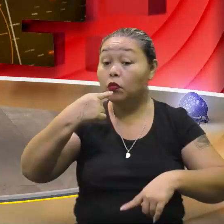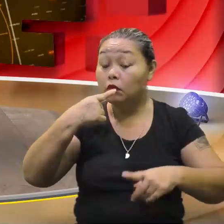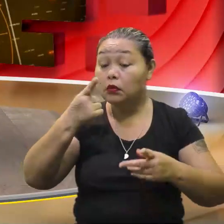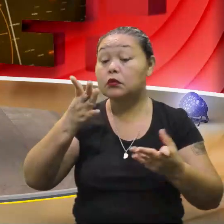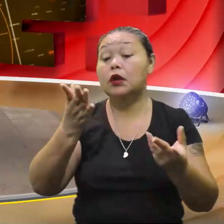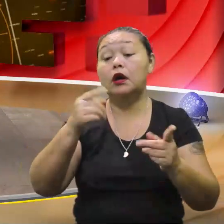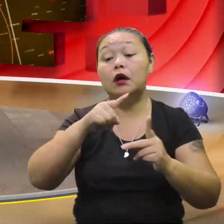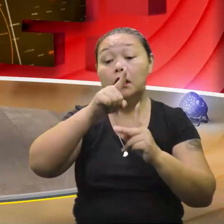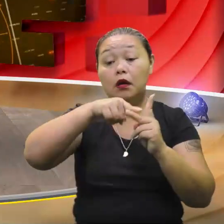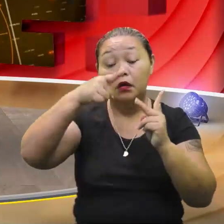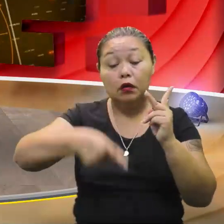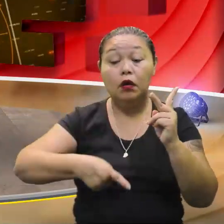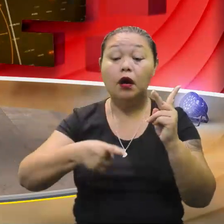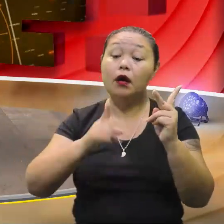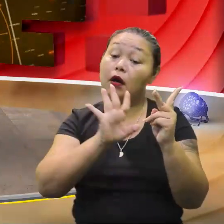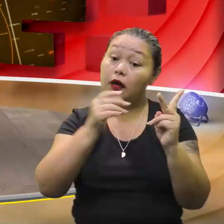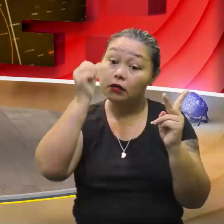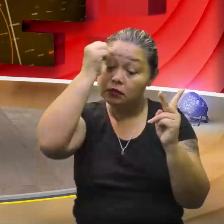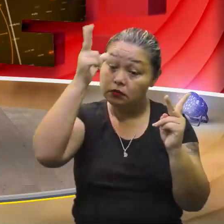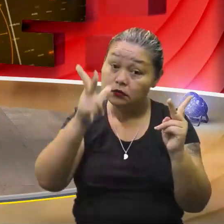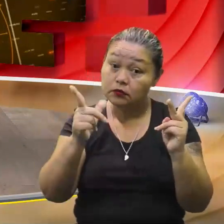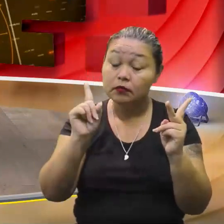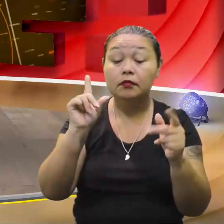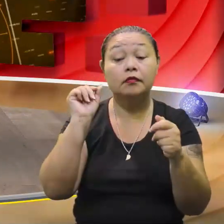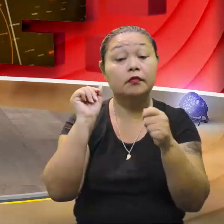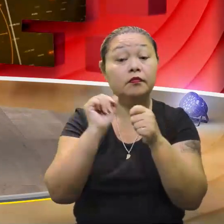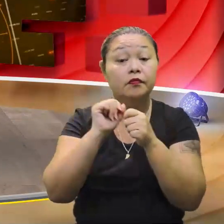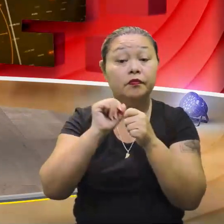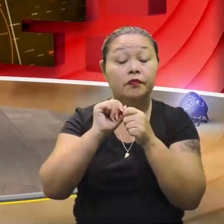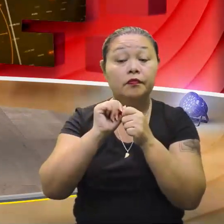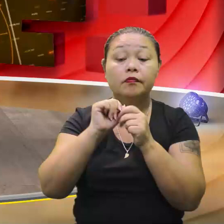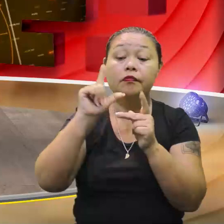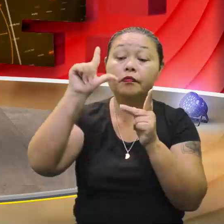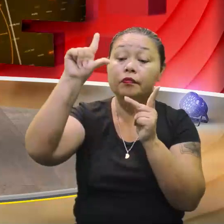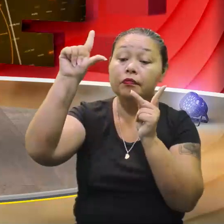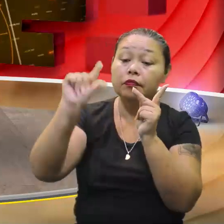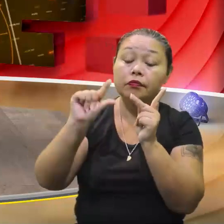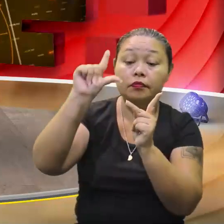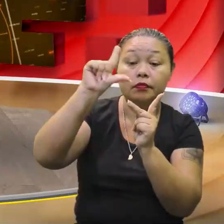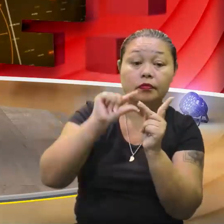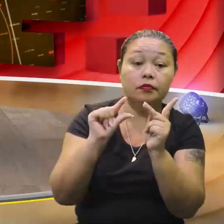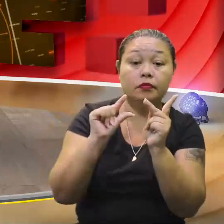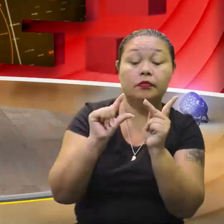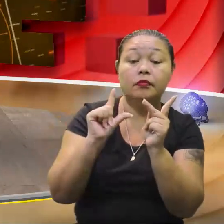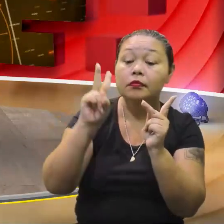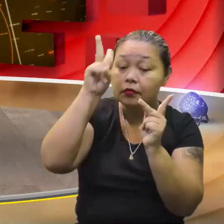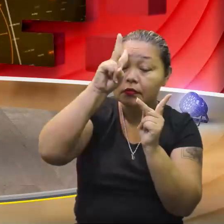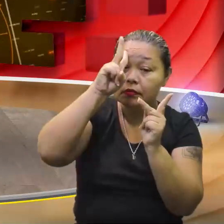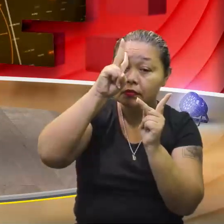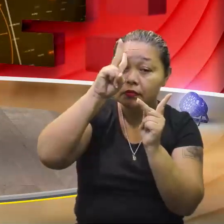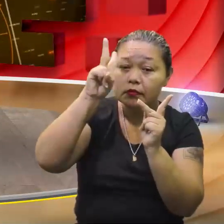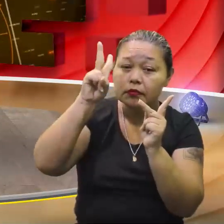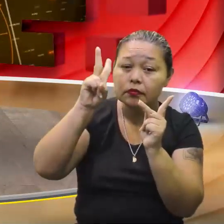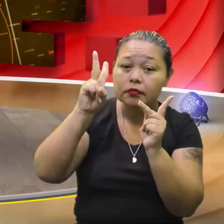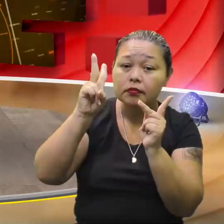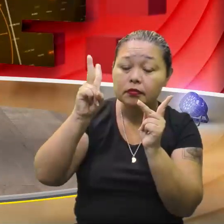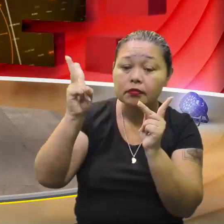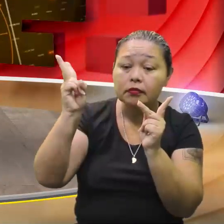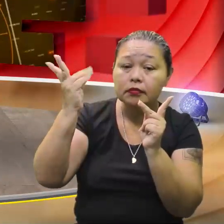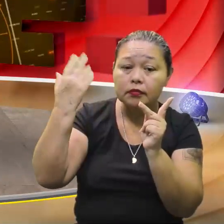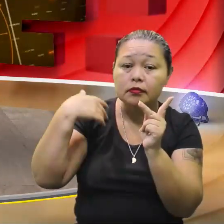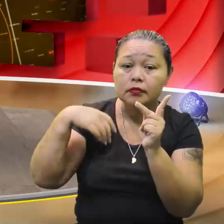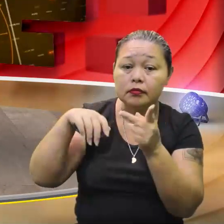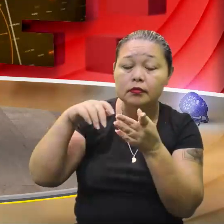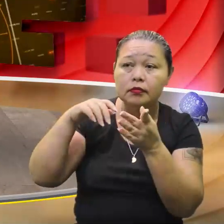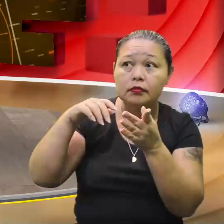exata, fica esperto. Aí vai fazer o quê? Vai fazer a simplificação. Lembra daquela correção que nós fizemos na aula?